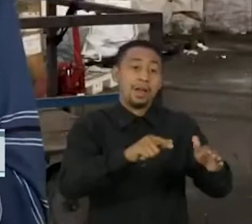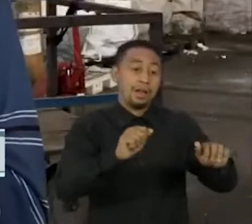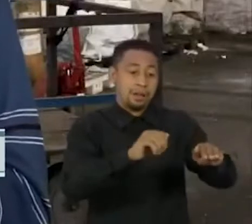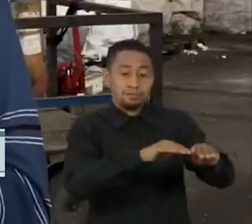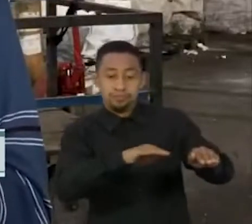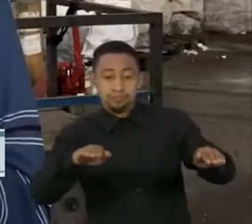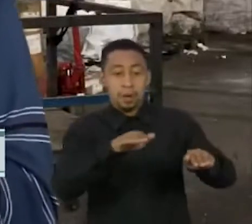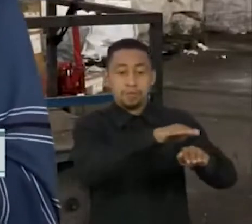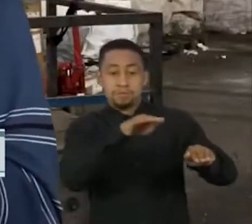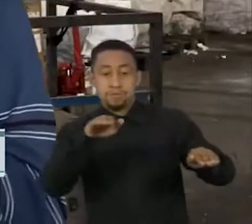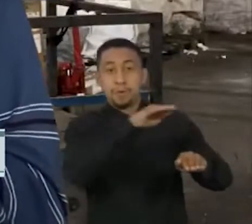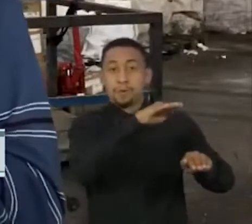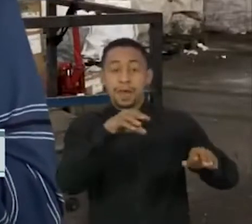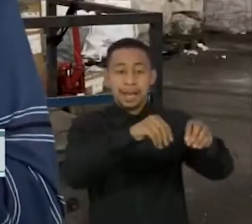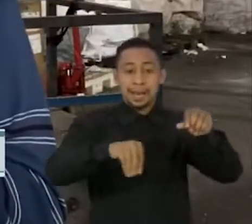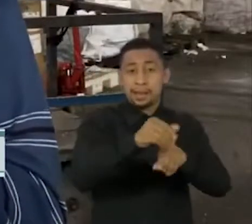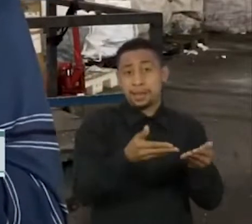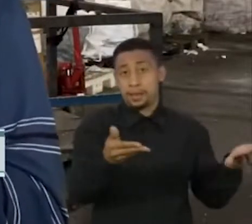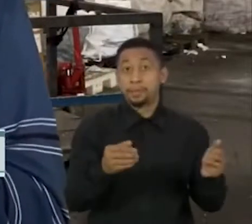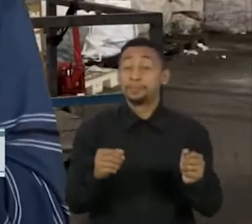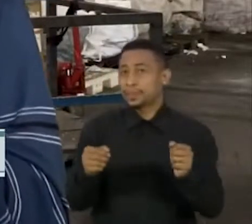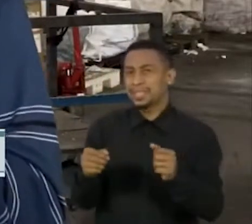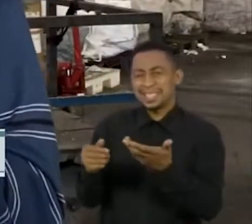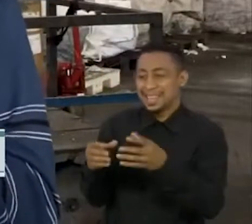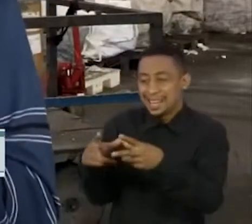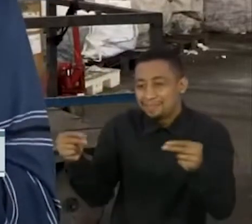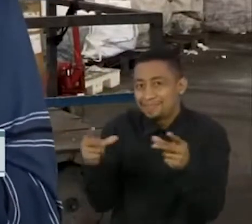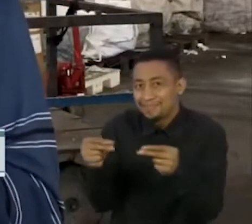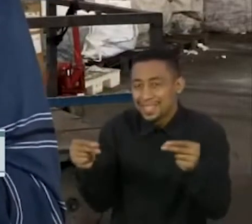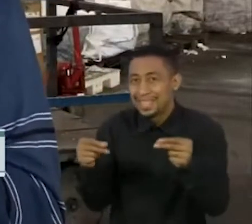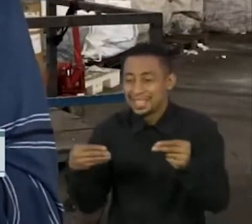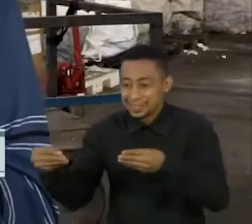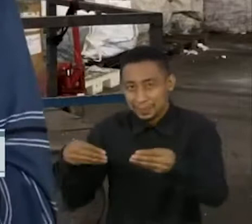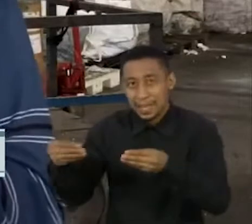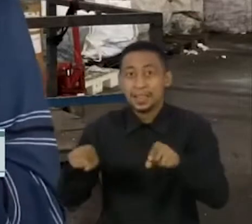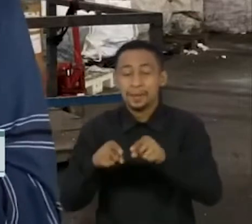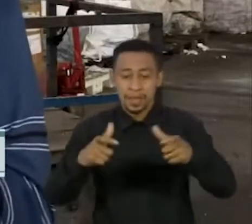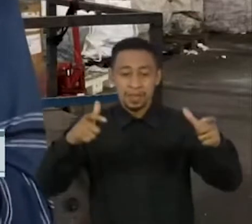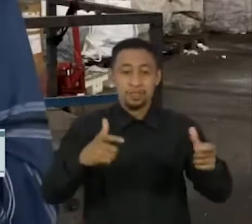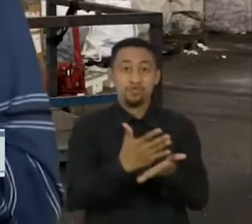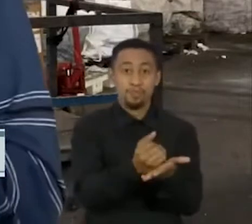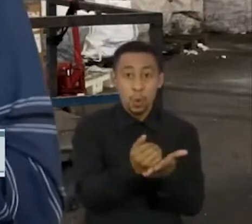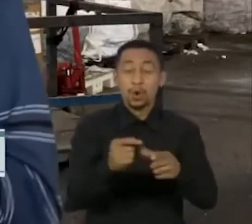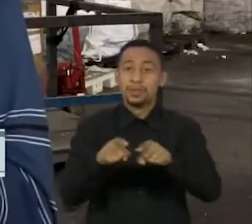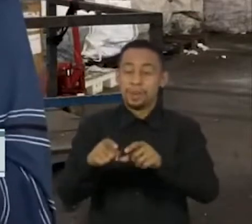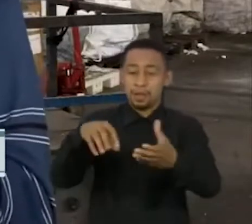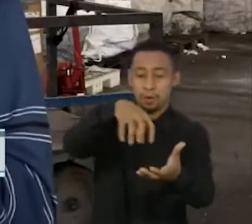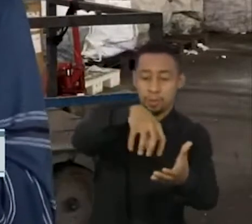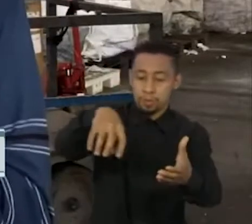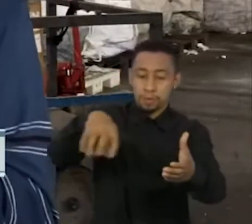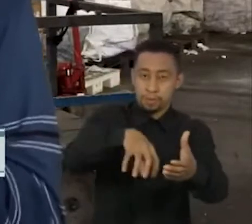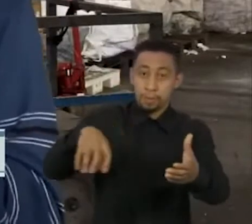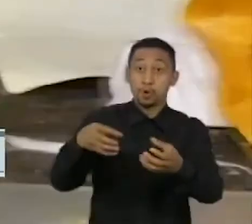Embalagens de salgadinho, bandejas de bolo, bandejas plásticas também de ovos e por aí vai.